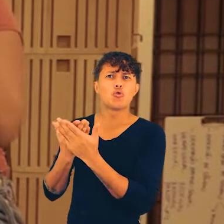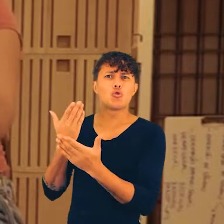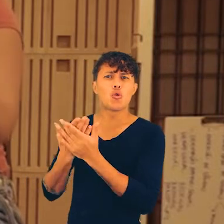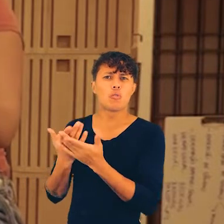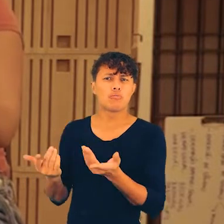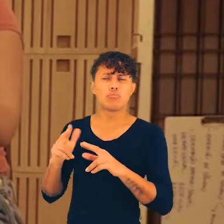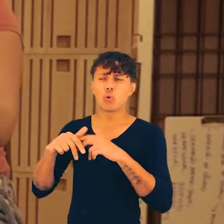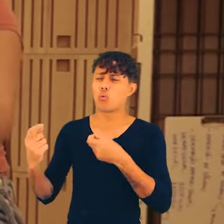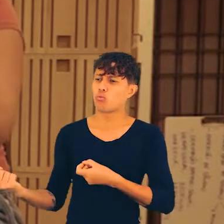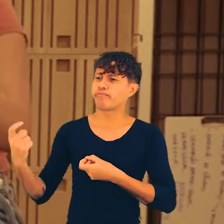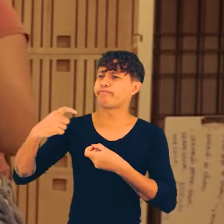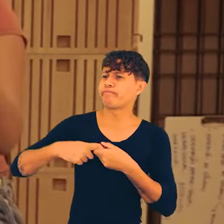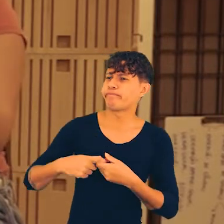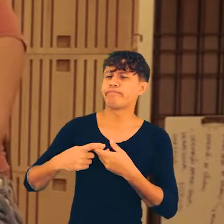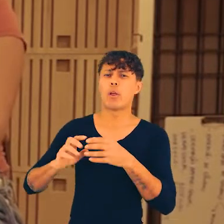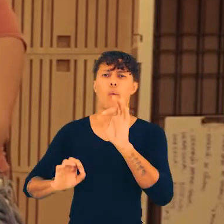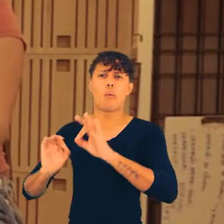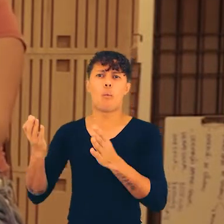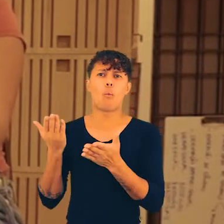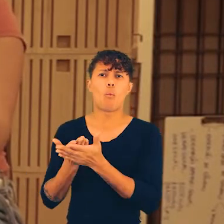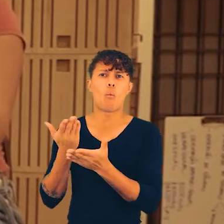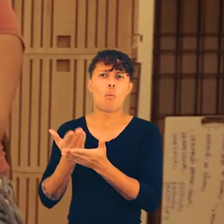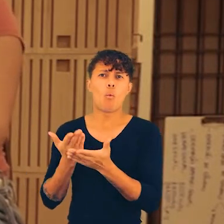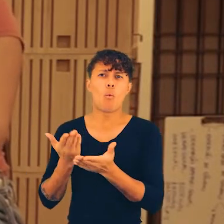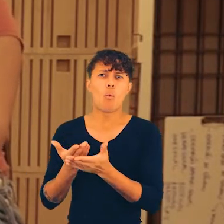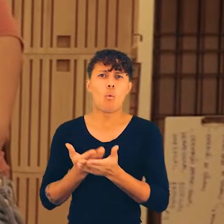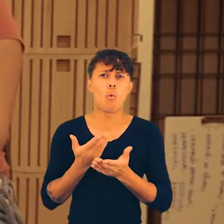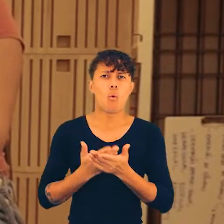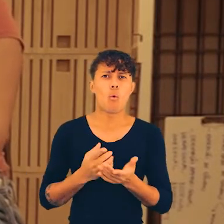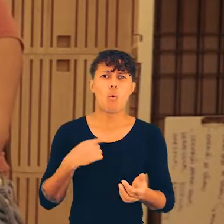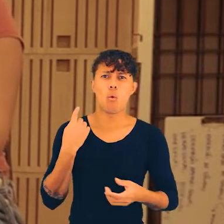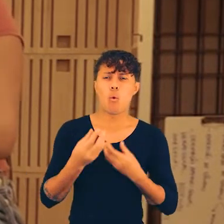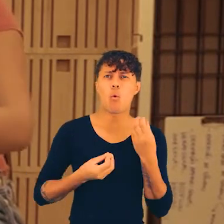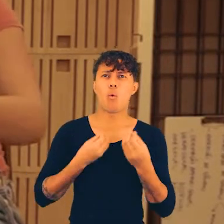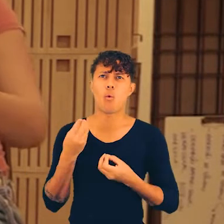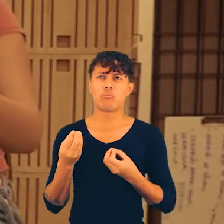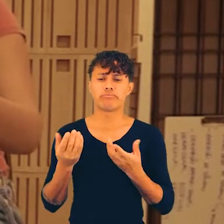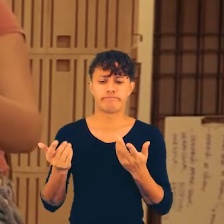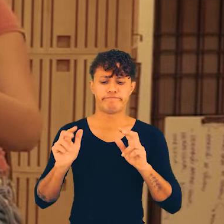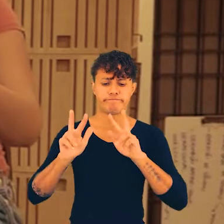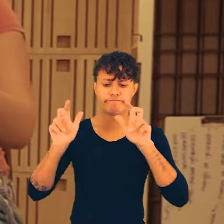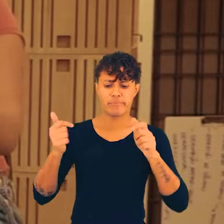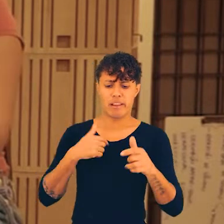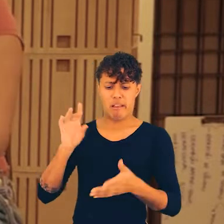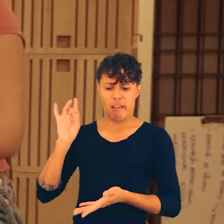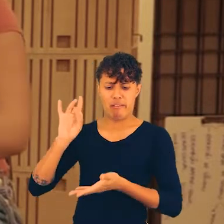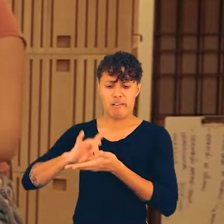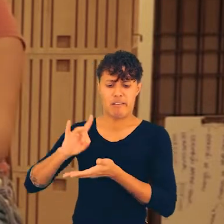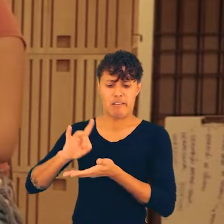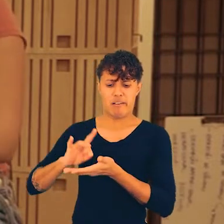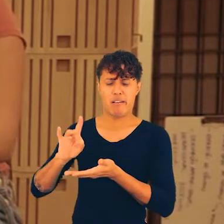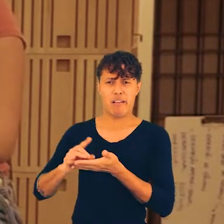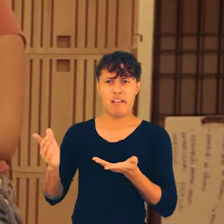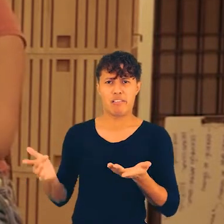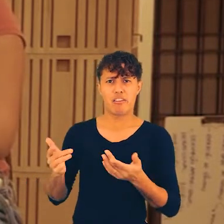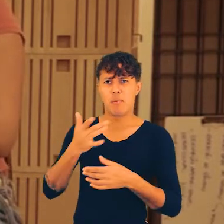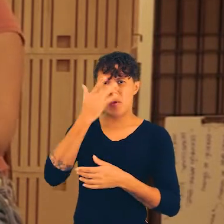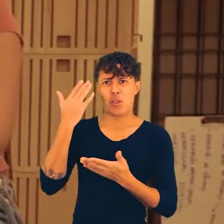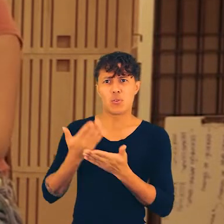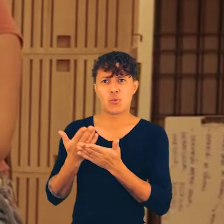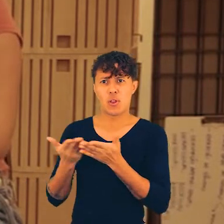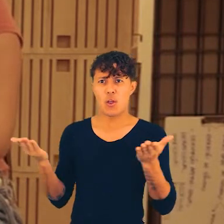A única forma de a gente voltar até essa organização estudantil é a gente tratando de qual é a realidade